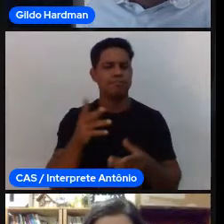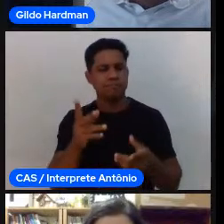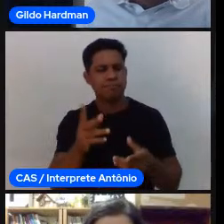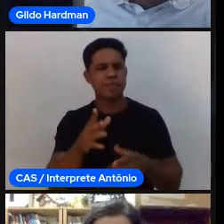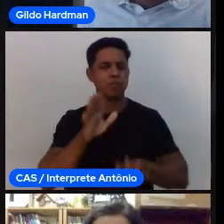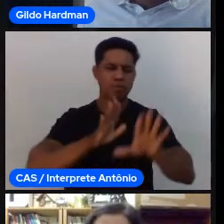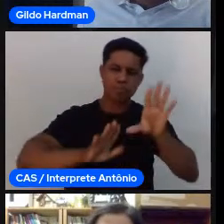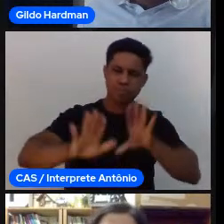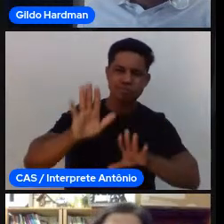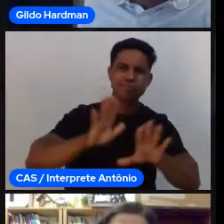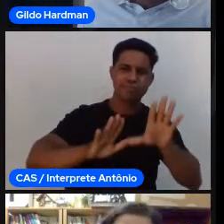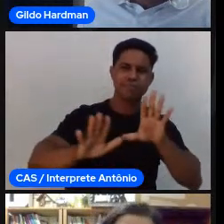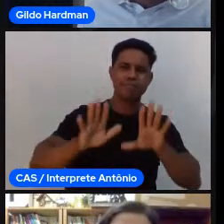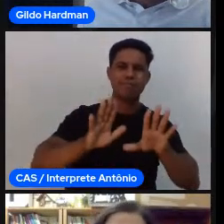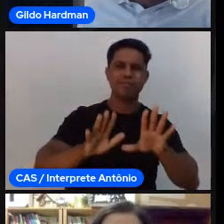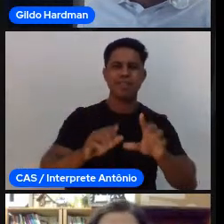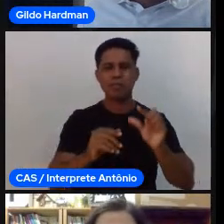tem.